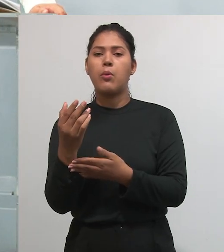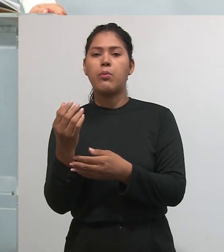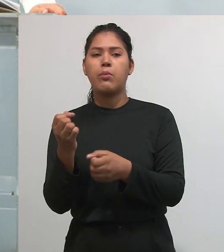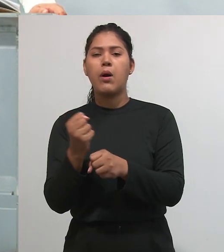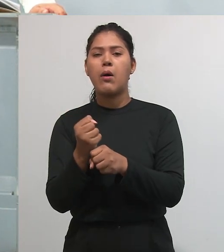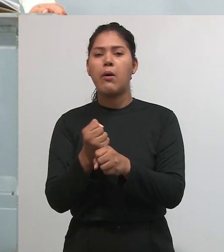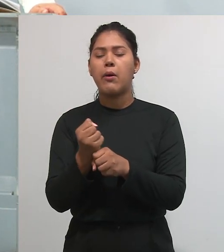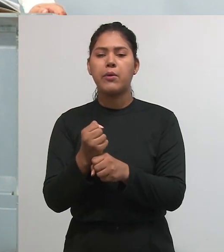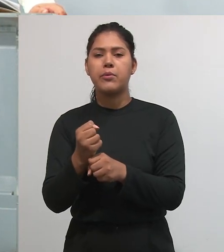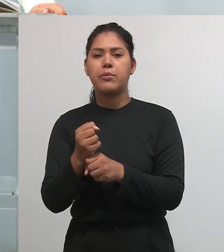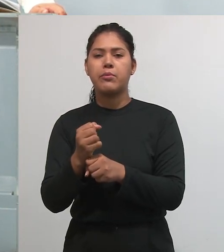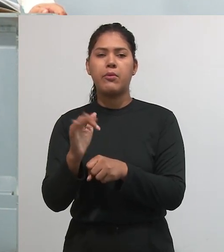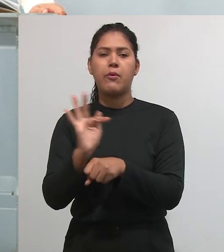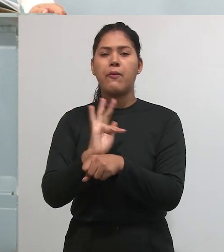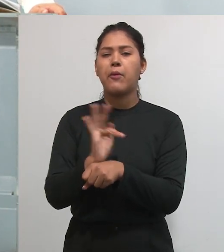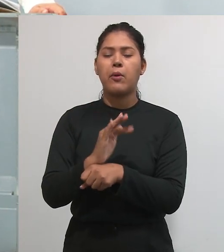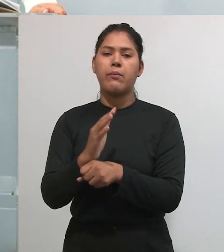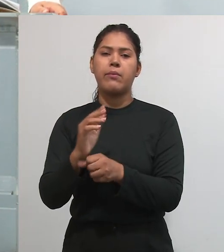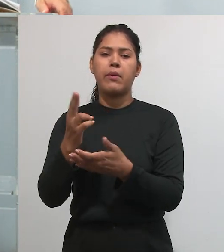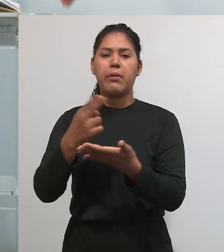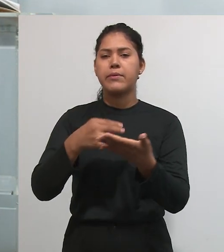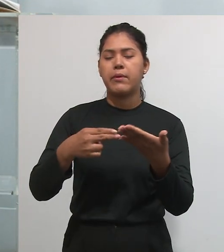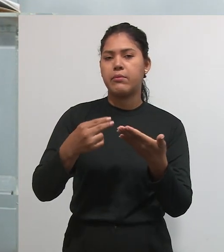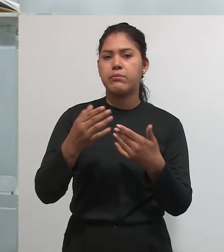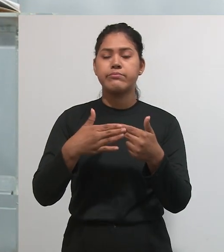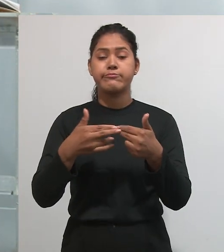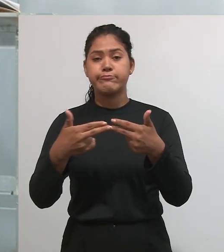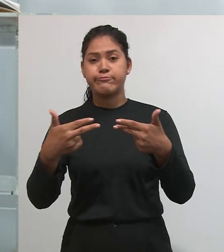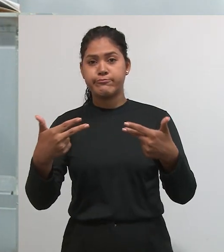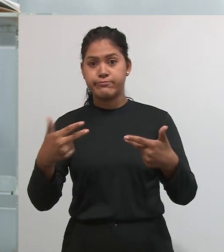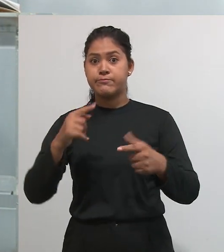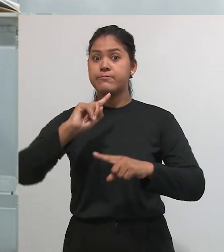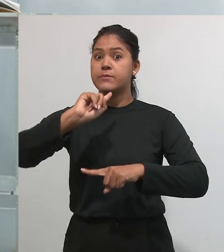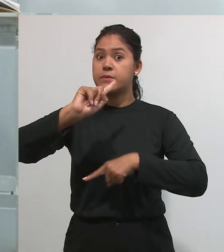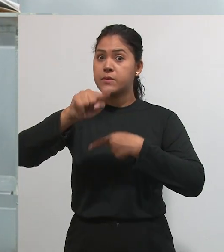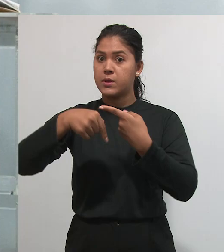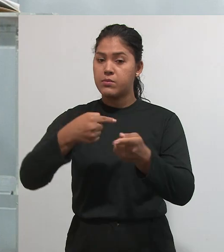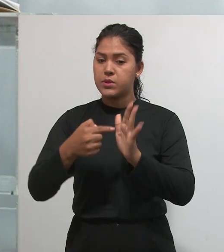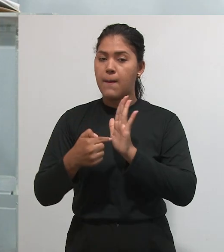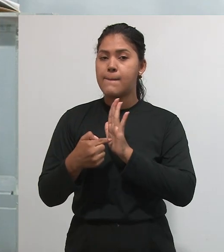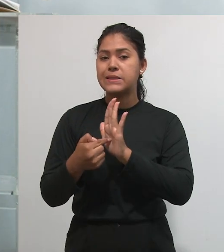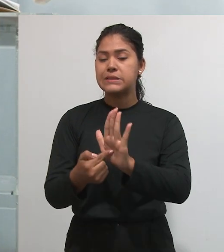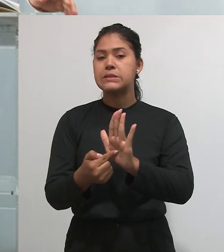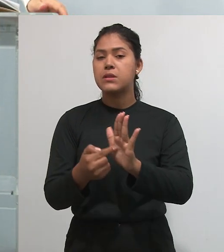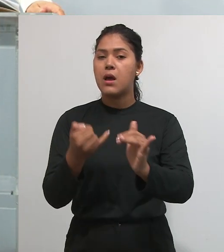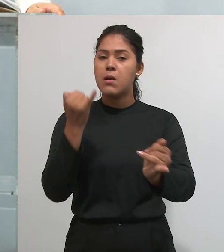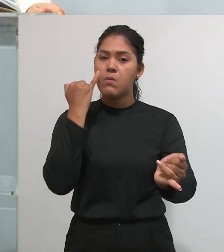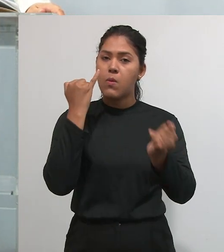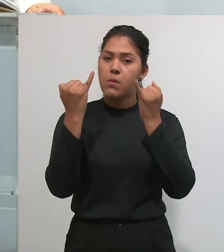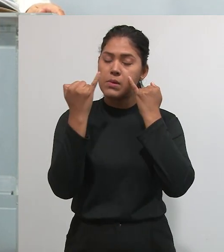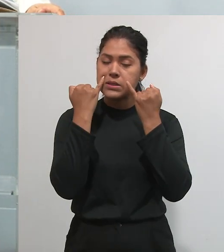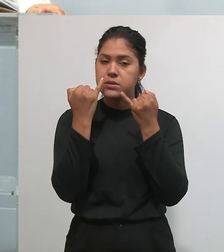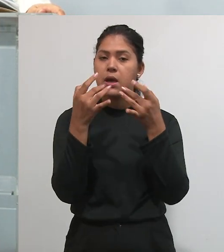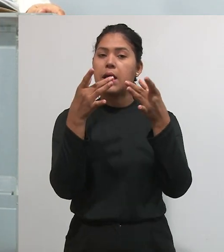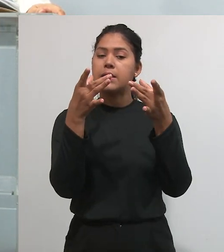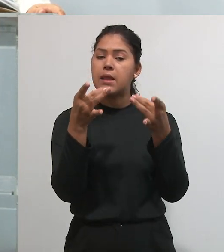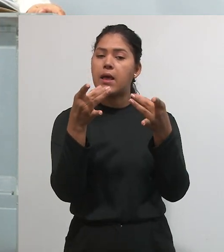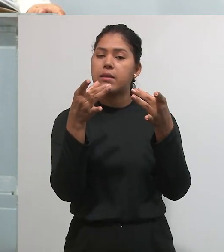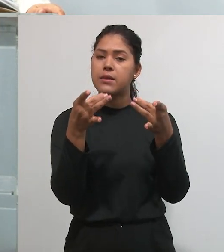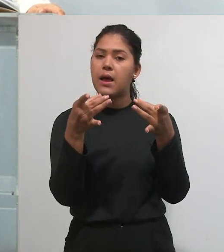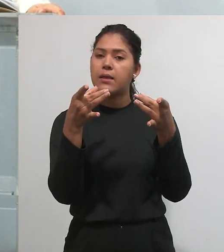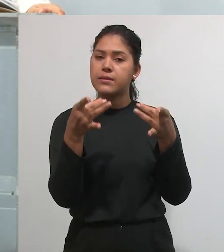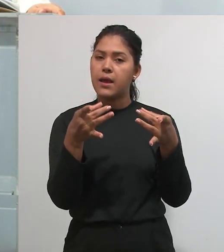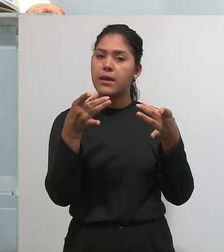aquela obra de arte, objeto daquela resenha. Depois eu vou apresentar os elementos, com bastante síntese.